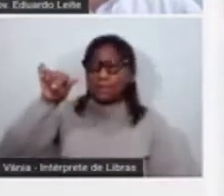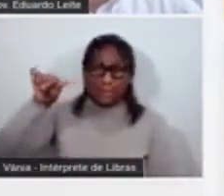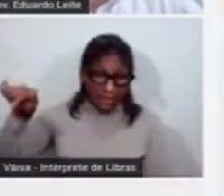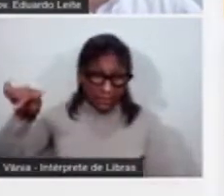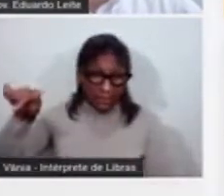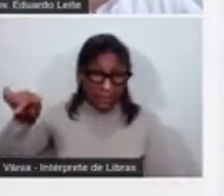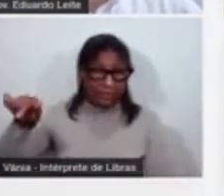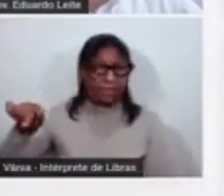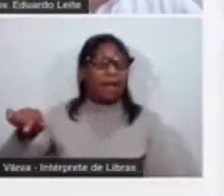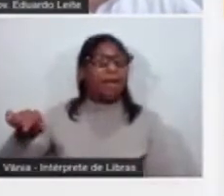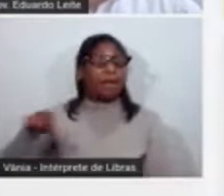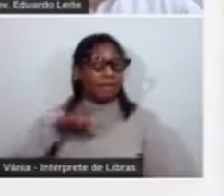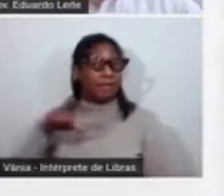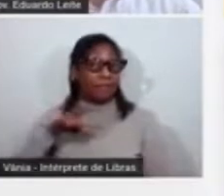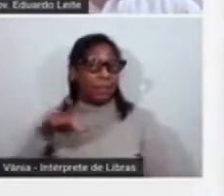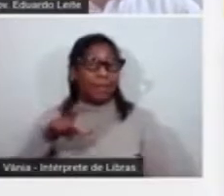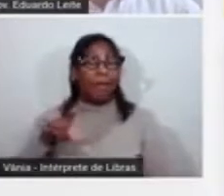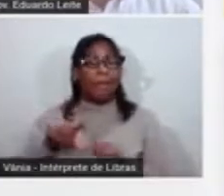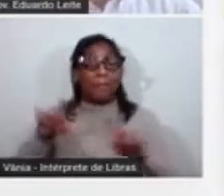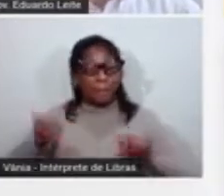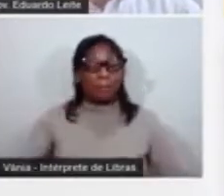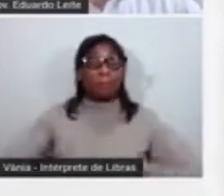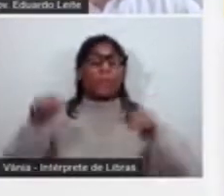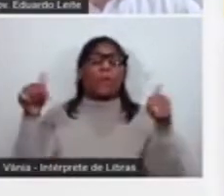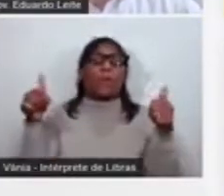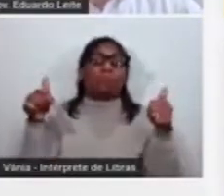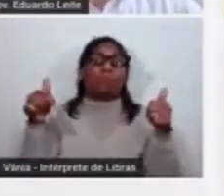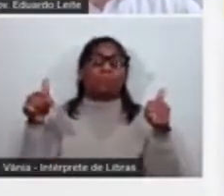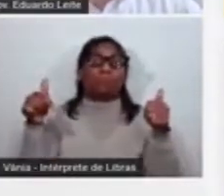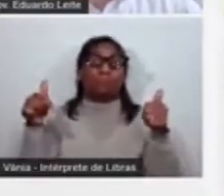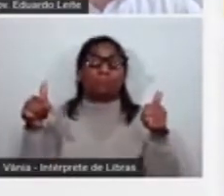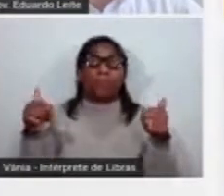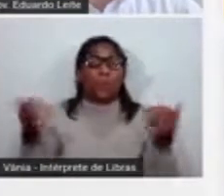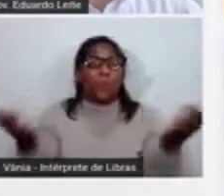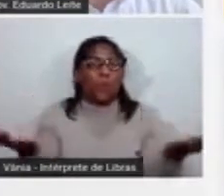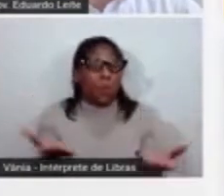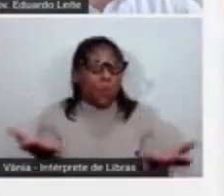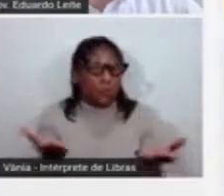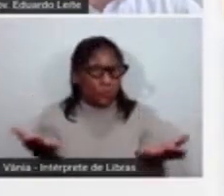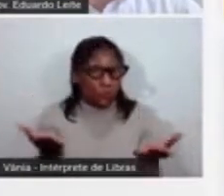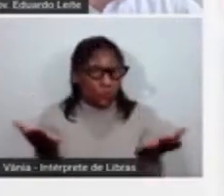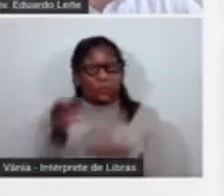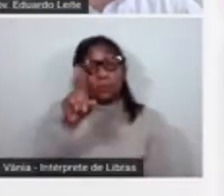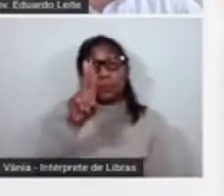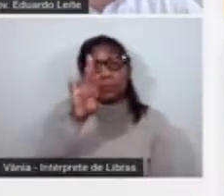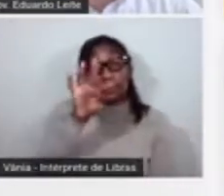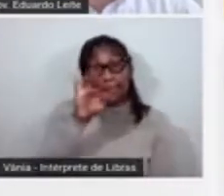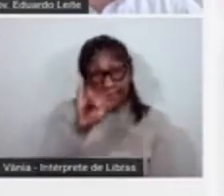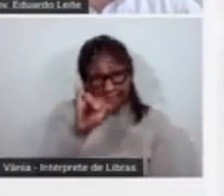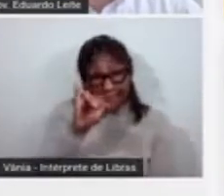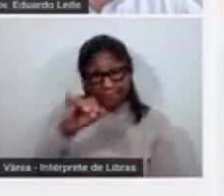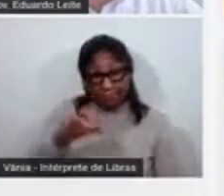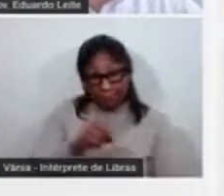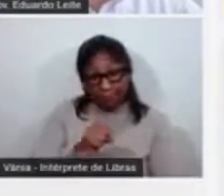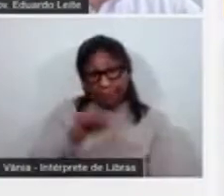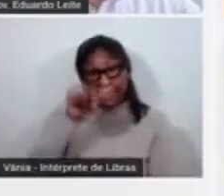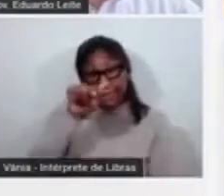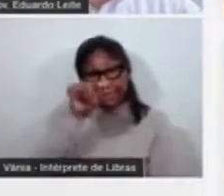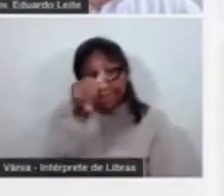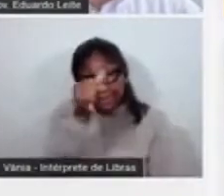10% dos casos Nesse momento a taxa de ocupação das nossas UTIs é de 76